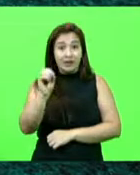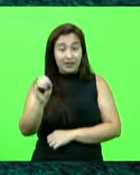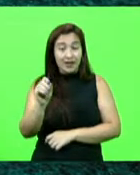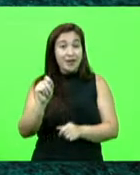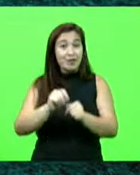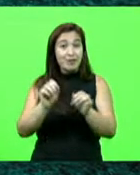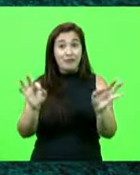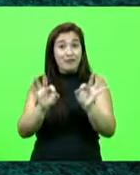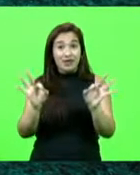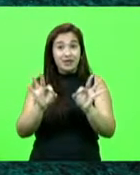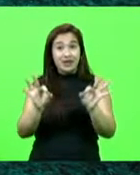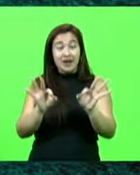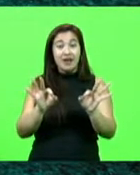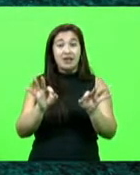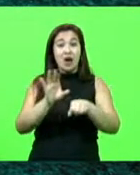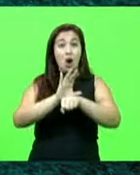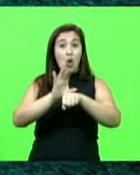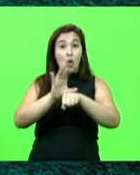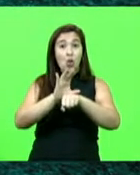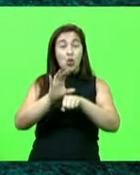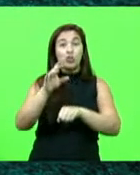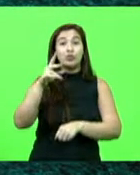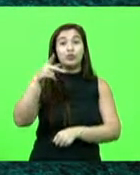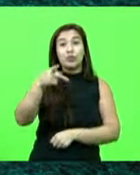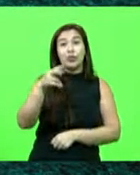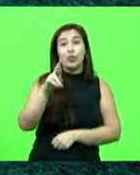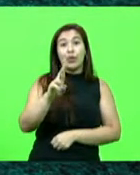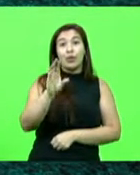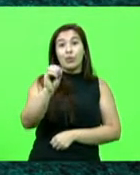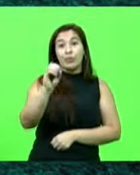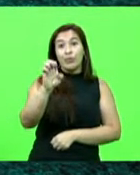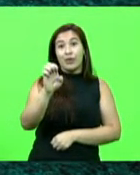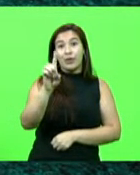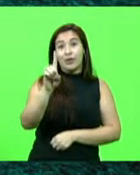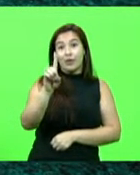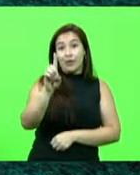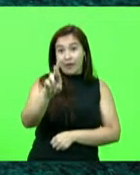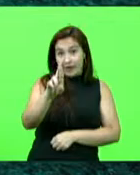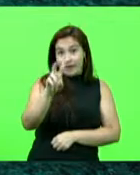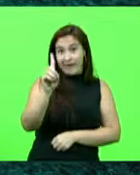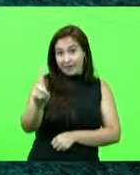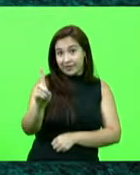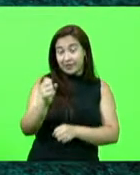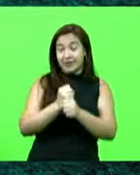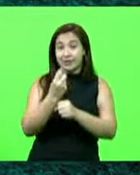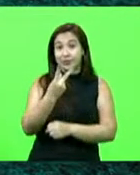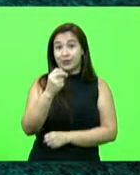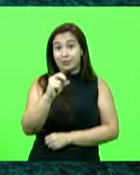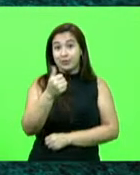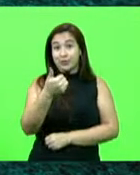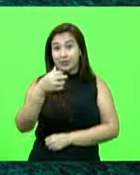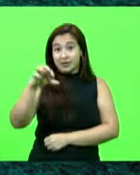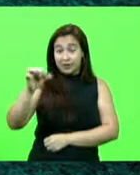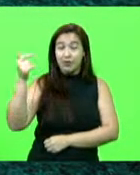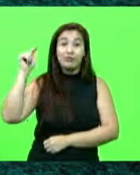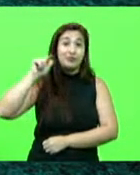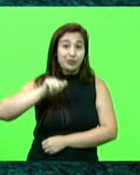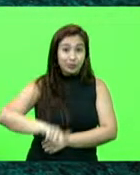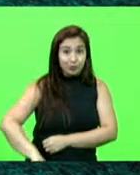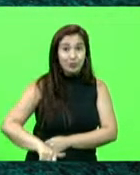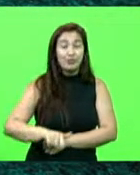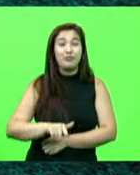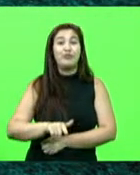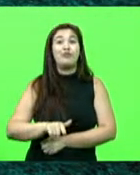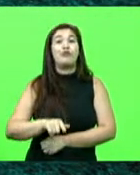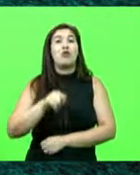não entendeu ainda que não é legal esse negócio de drogas. Em 2017, também, ele tem boletim de ocorrência registrado por